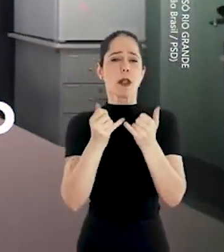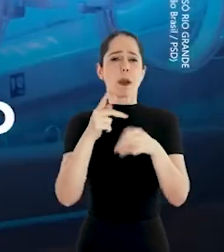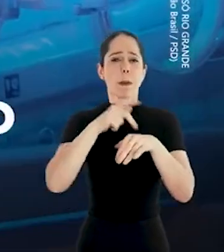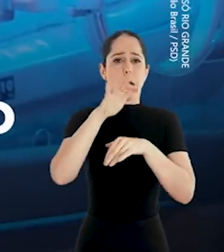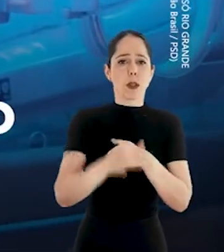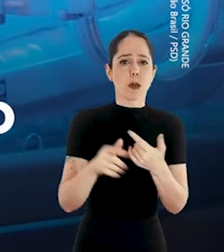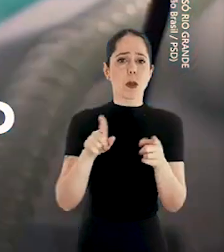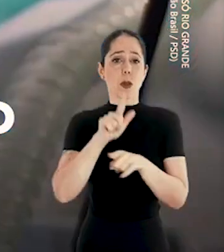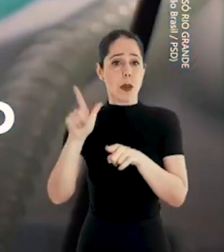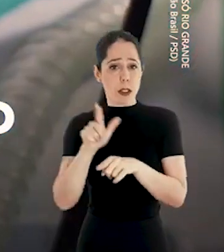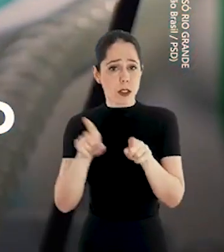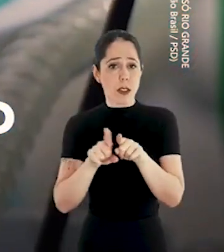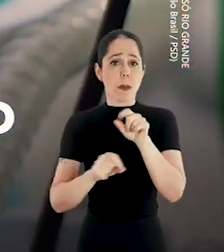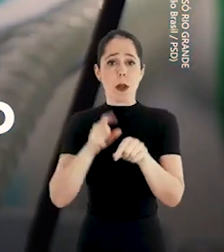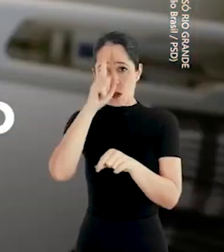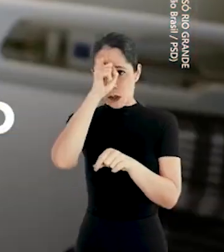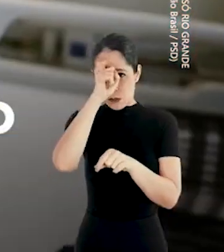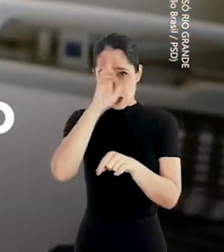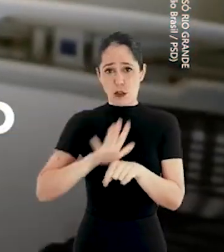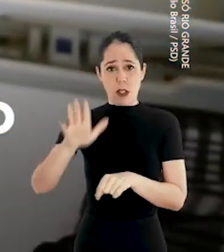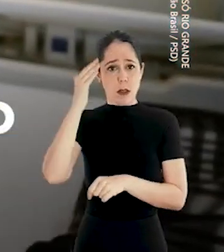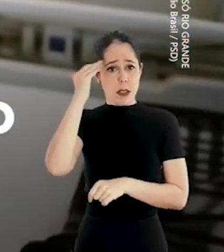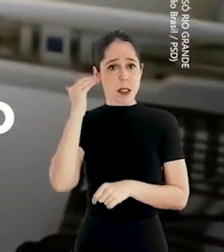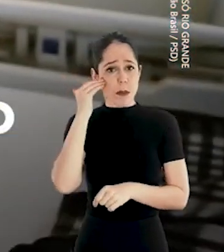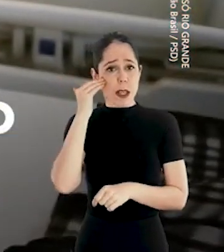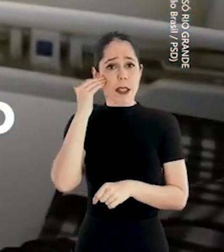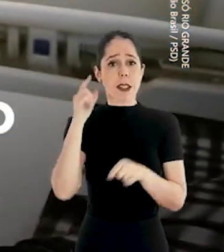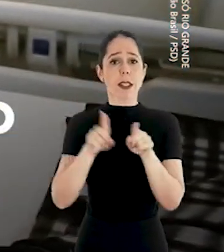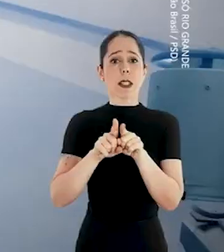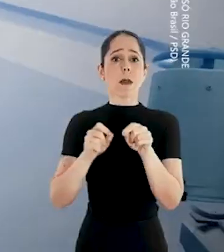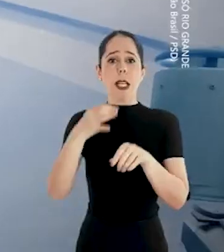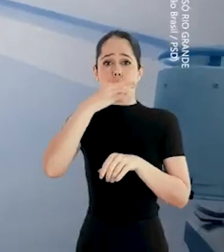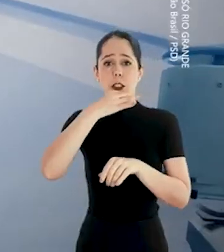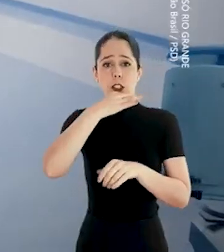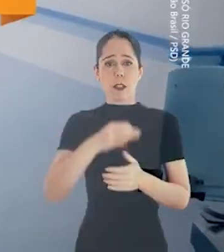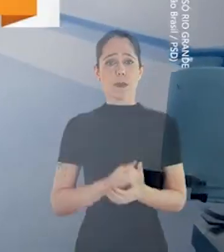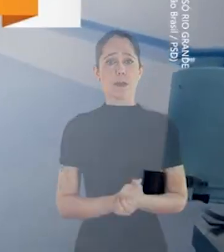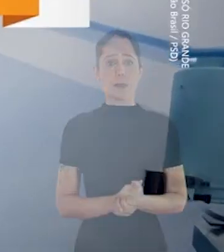Fundo e Lagiado e o Hospital Geral de Santa Maria e o de Caxias.